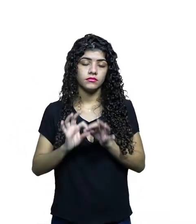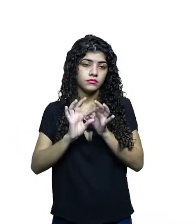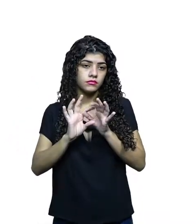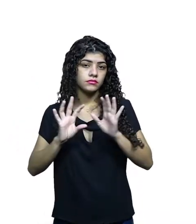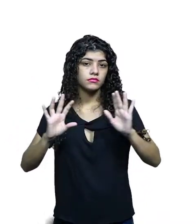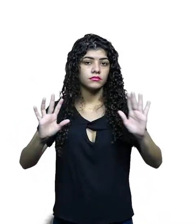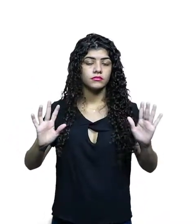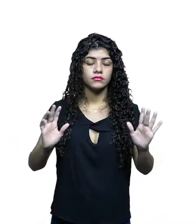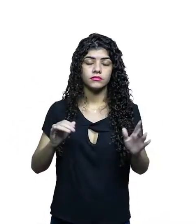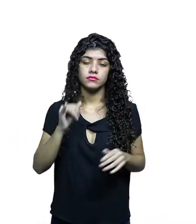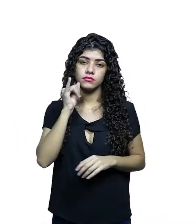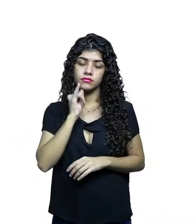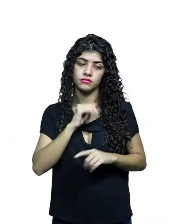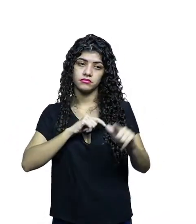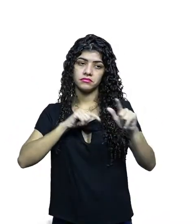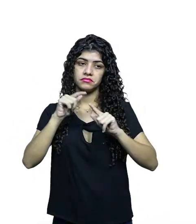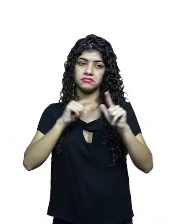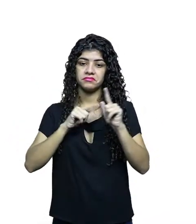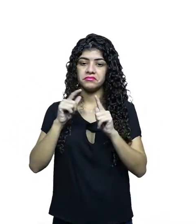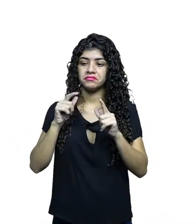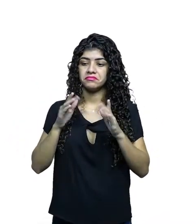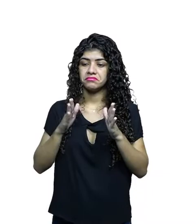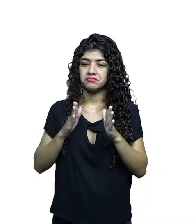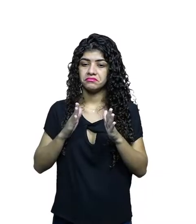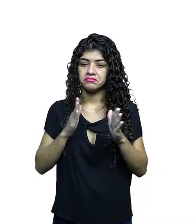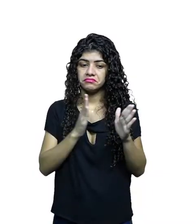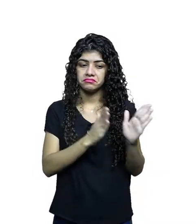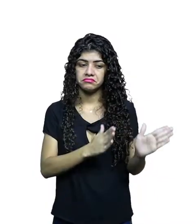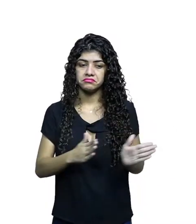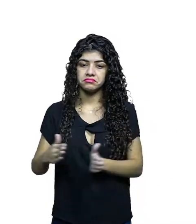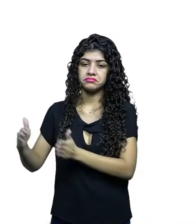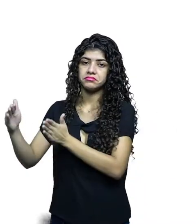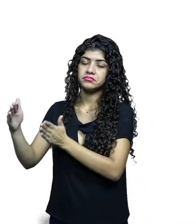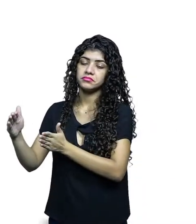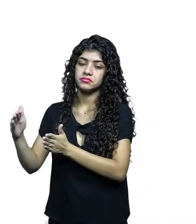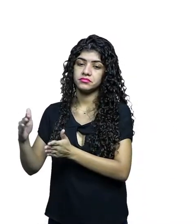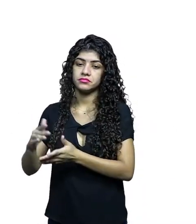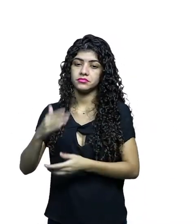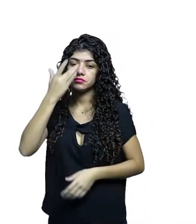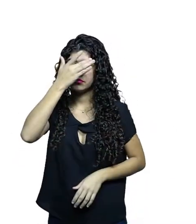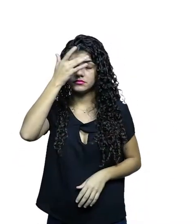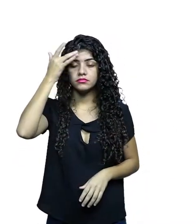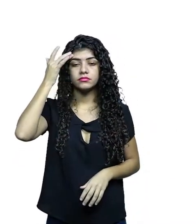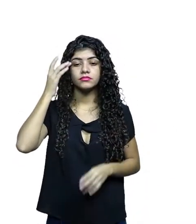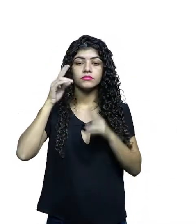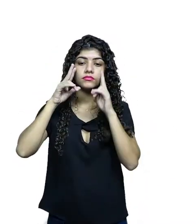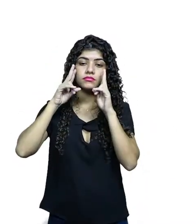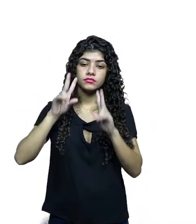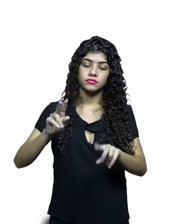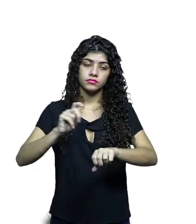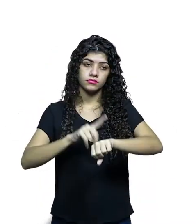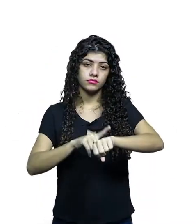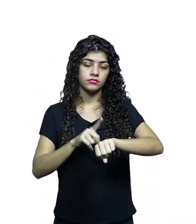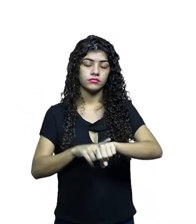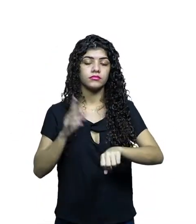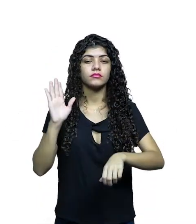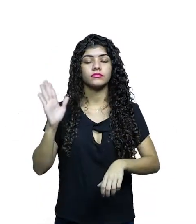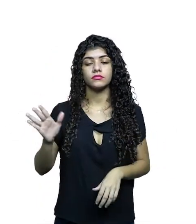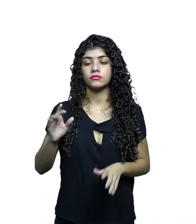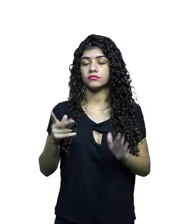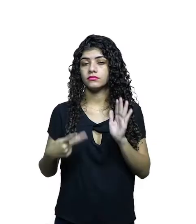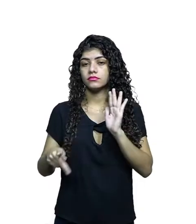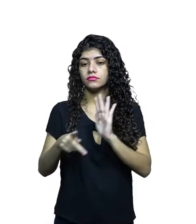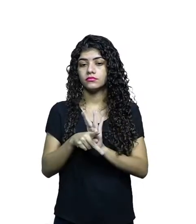como a grade de TV é. Os programas da TV, eles são ofertados para o espectador num horário pré